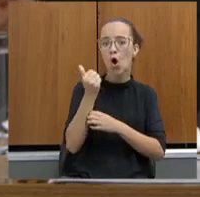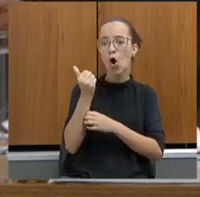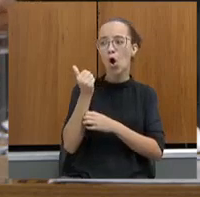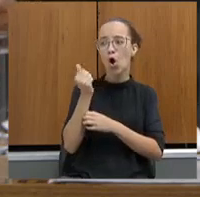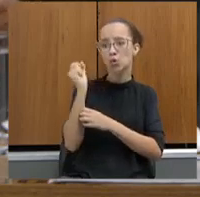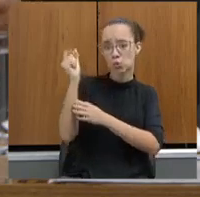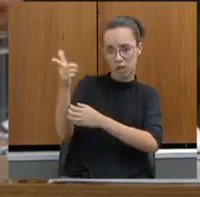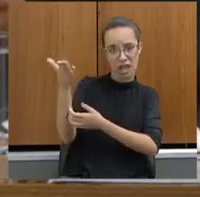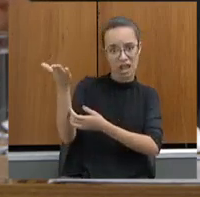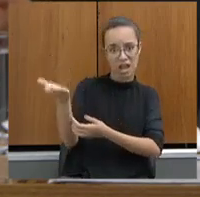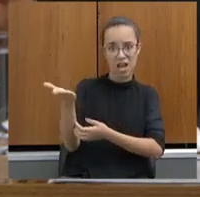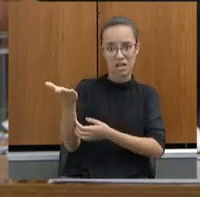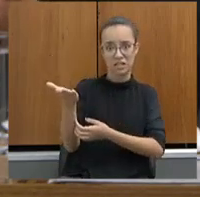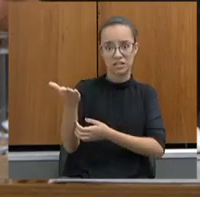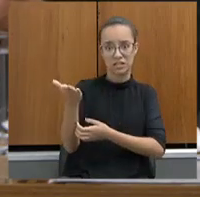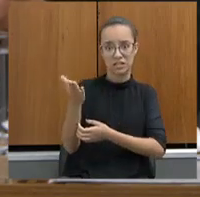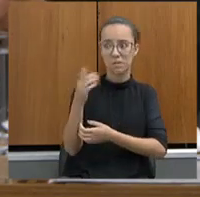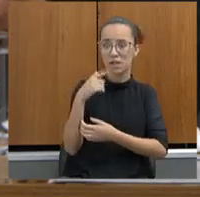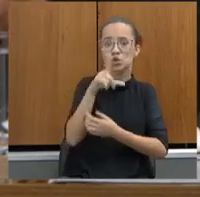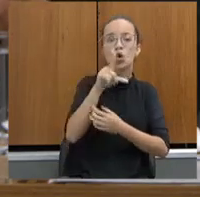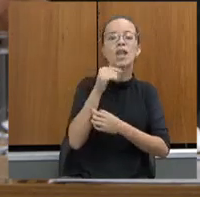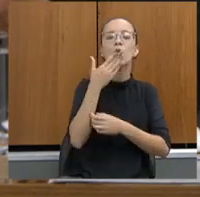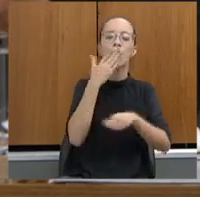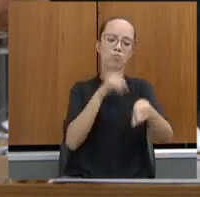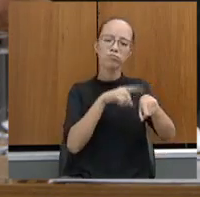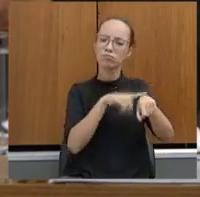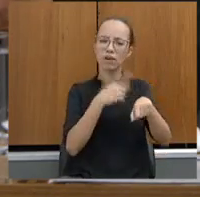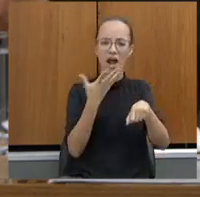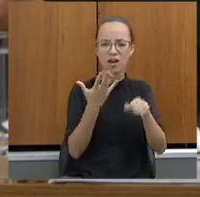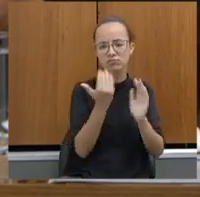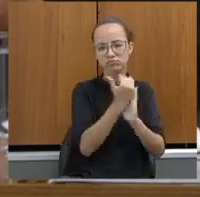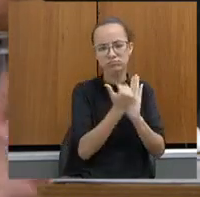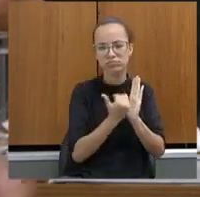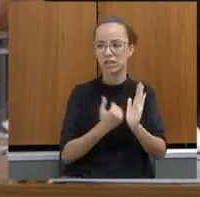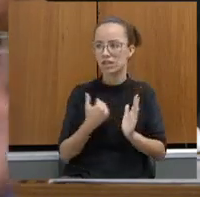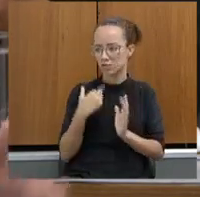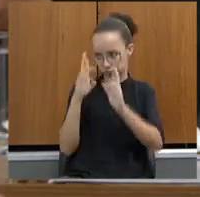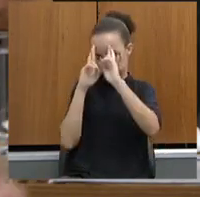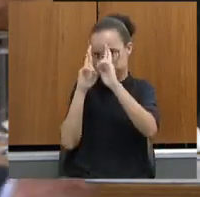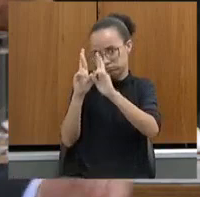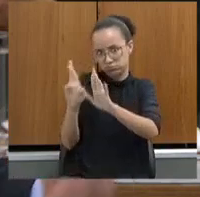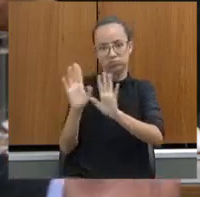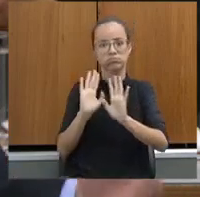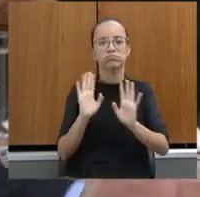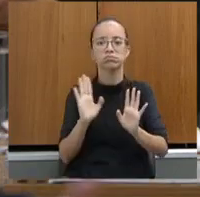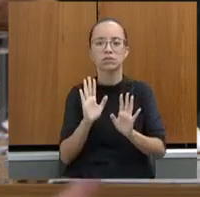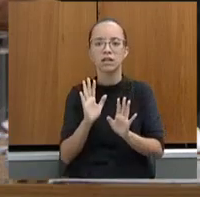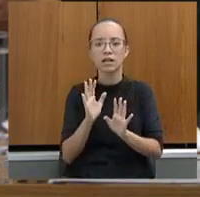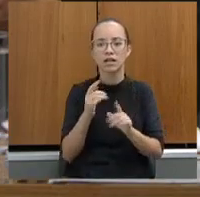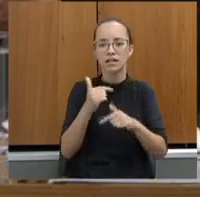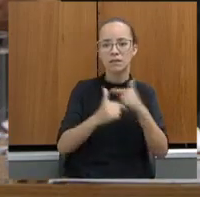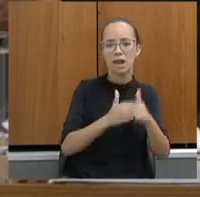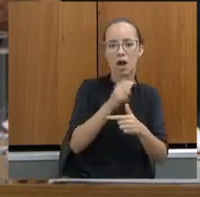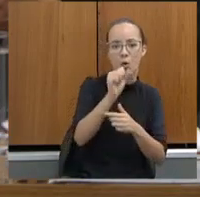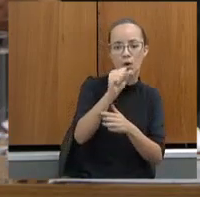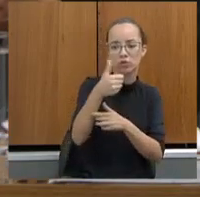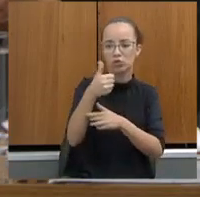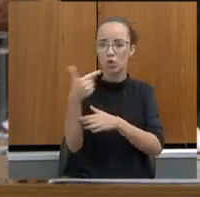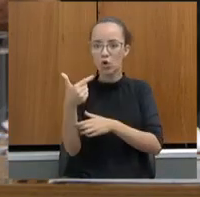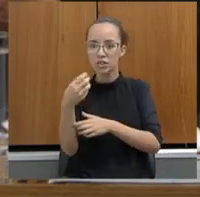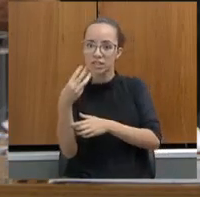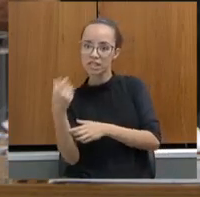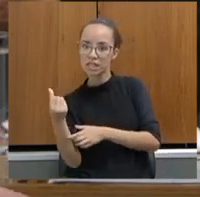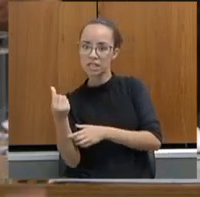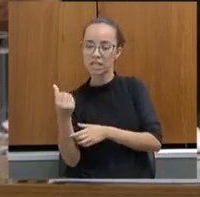saber qual é a nossa melhor escala de trabalho e não o Ministério Público. Eu, com todo respeito, não posso dizer que o MIP tem que trabalhar 8, 12 e 36. Isso não